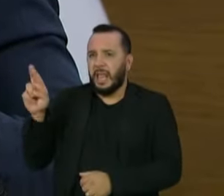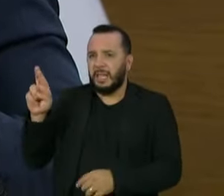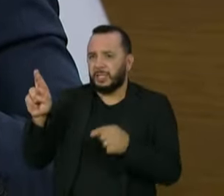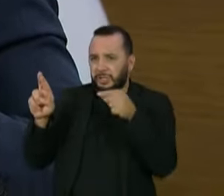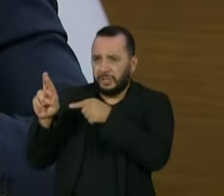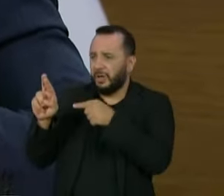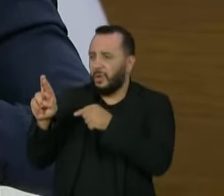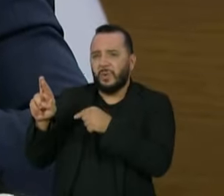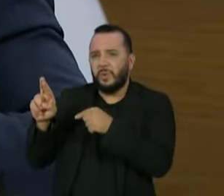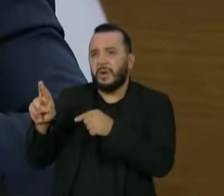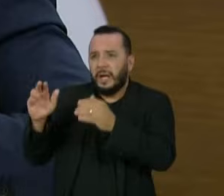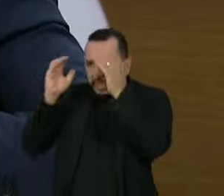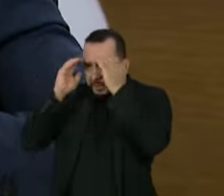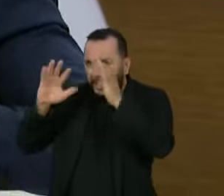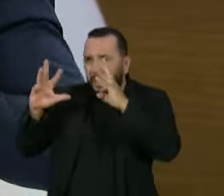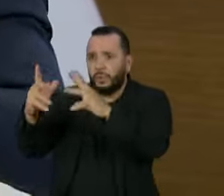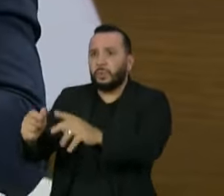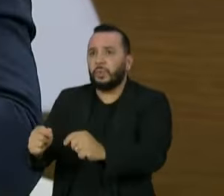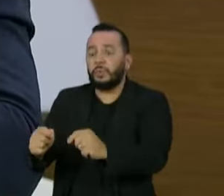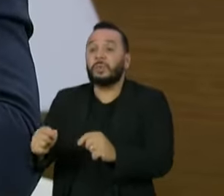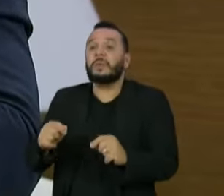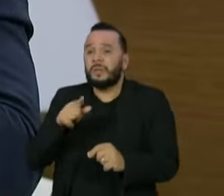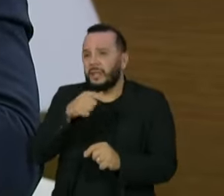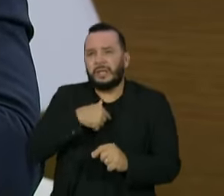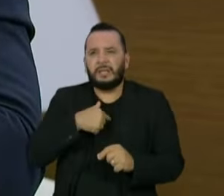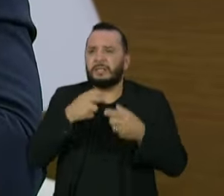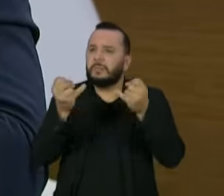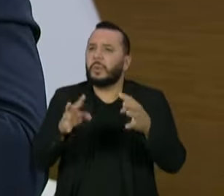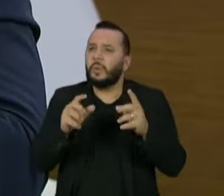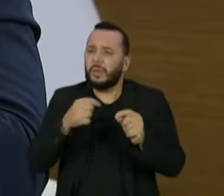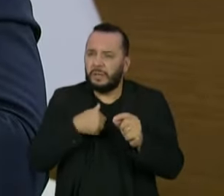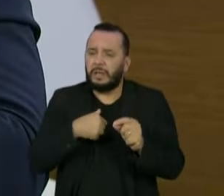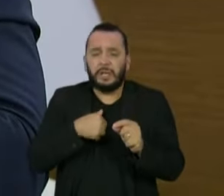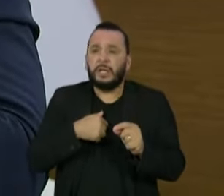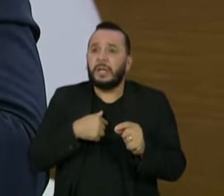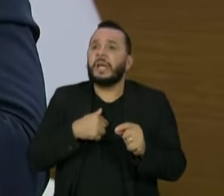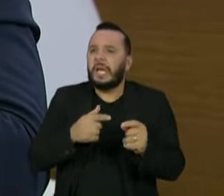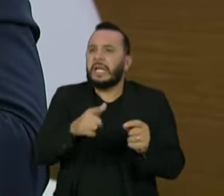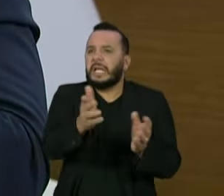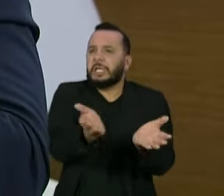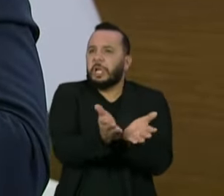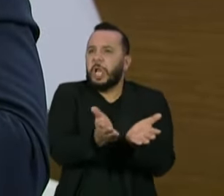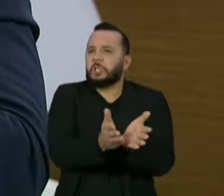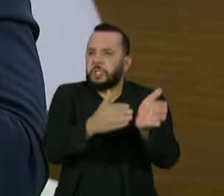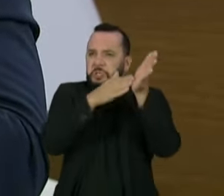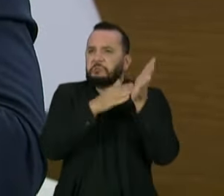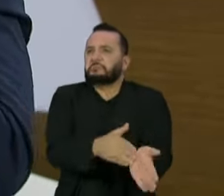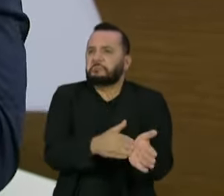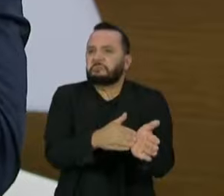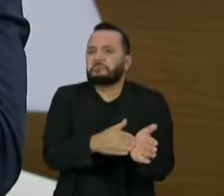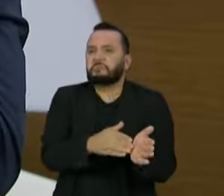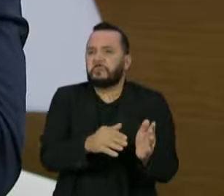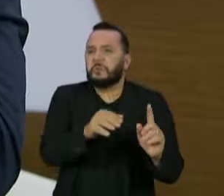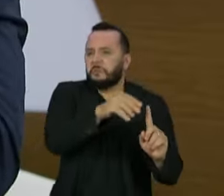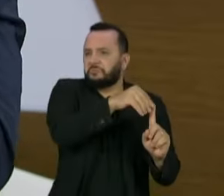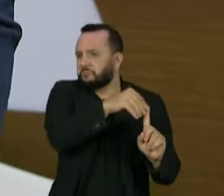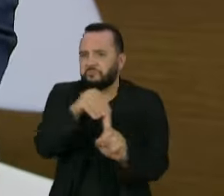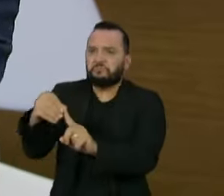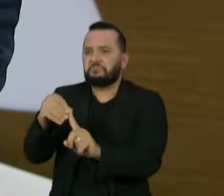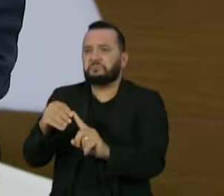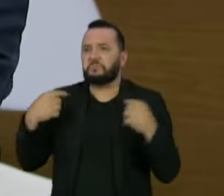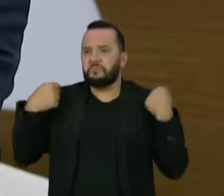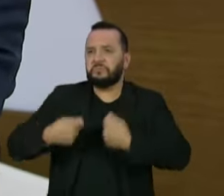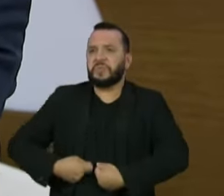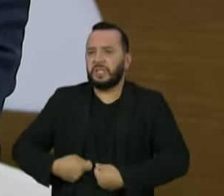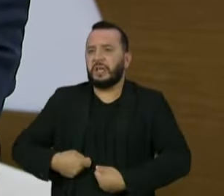presidente, vem a público e fala que a motivação foi porque ele é terrivelmente evangélico, mas é o mesmo presidente que